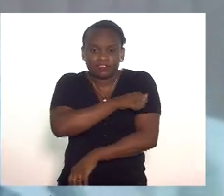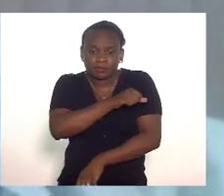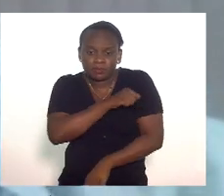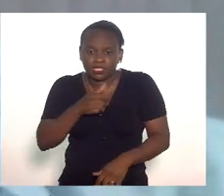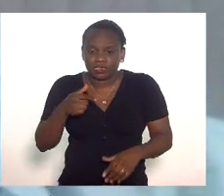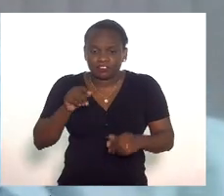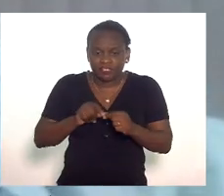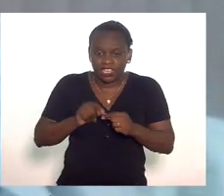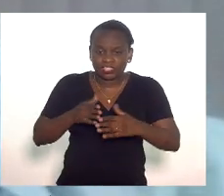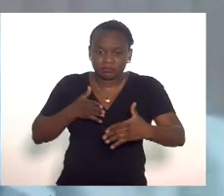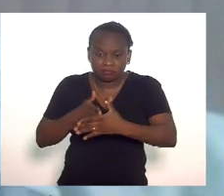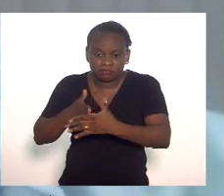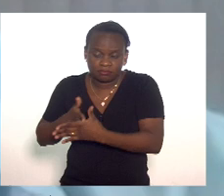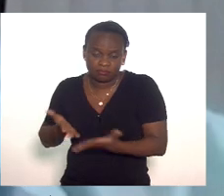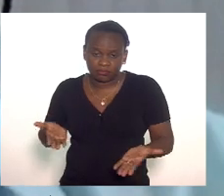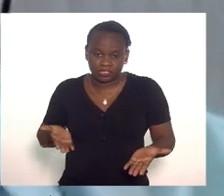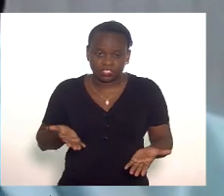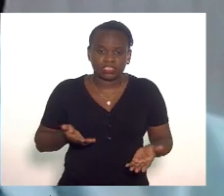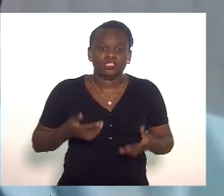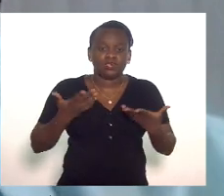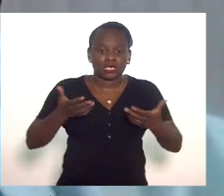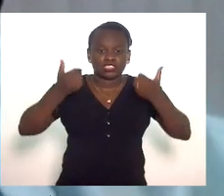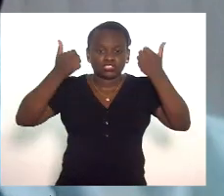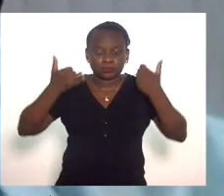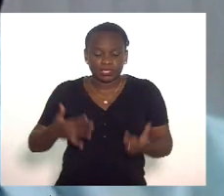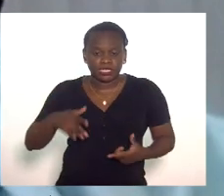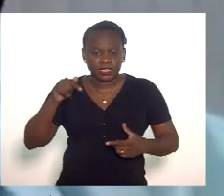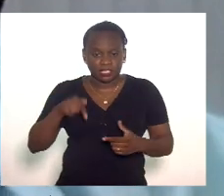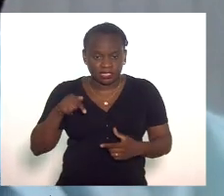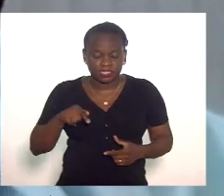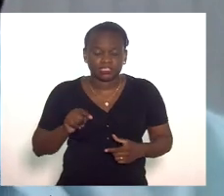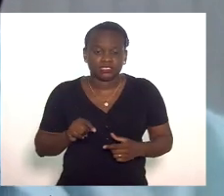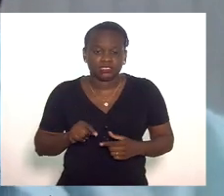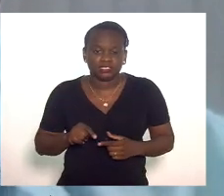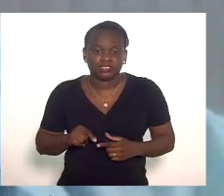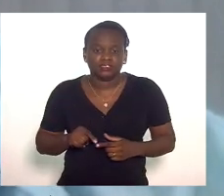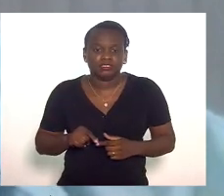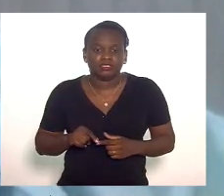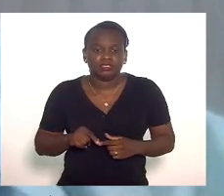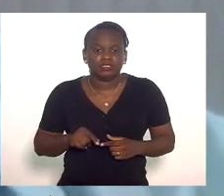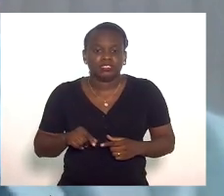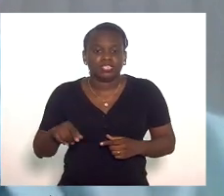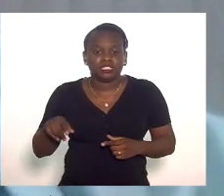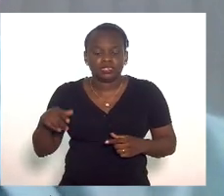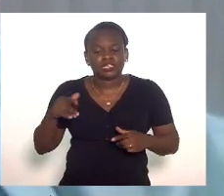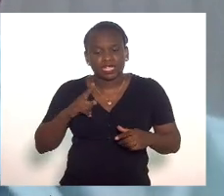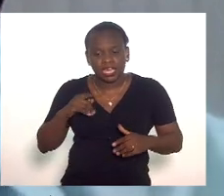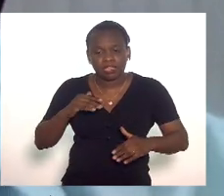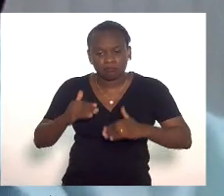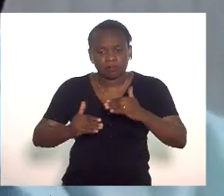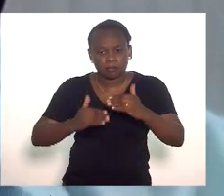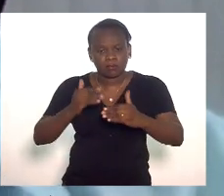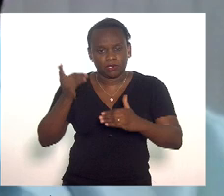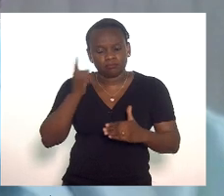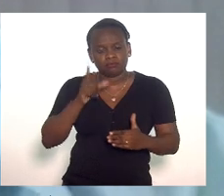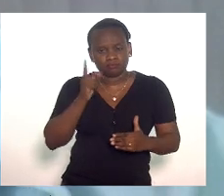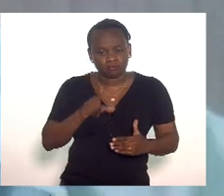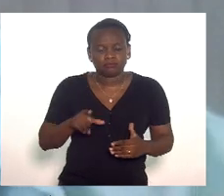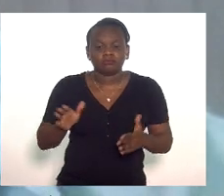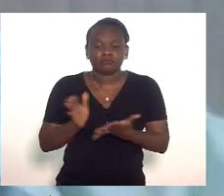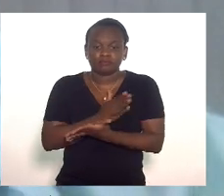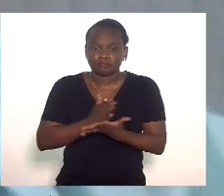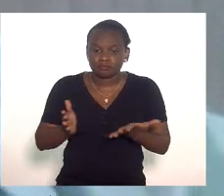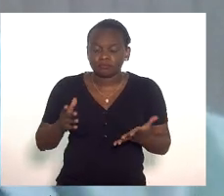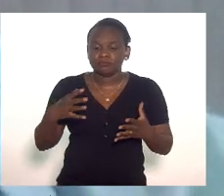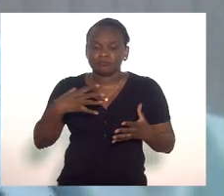sanitária quero registrar aqui que tivemos alguns avanços tivemos